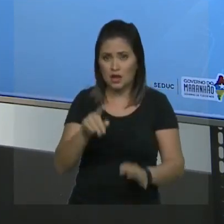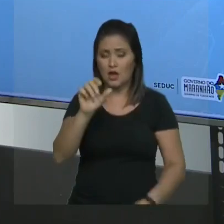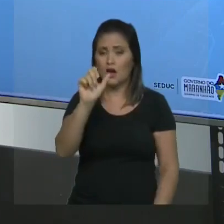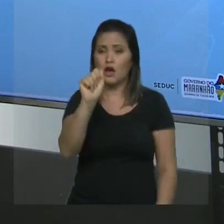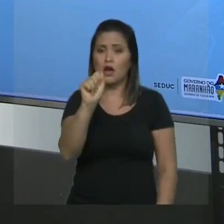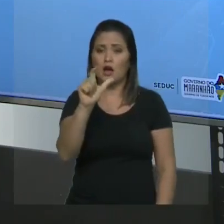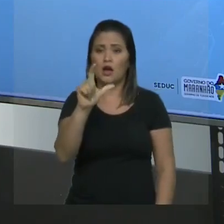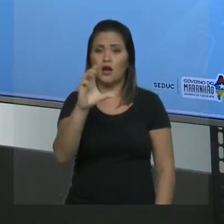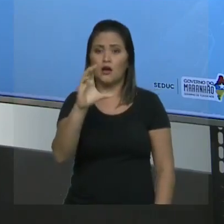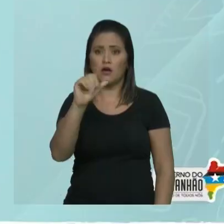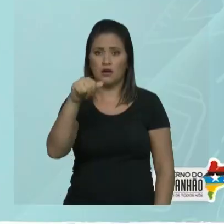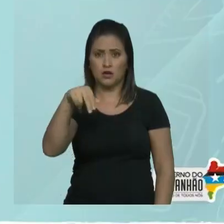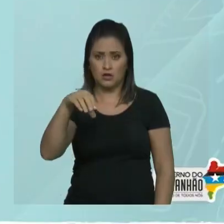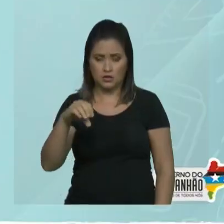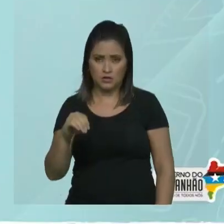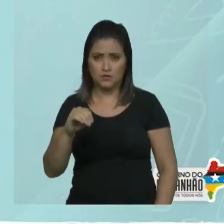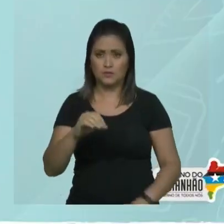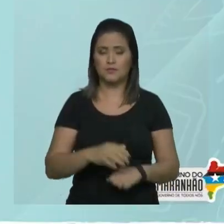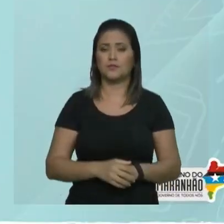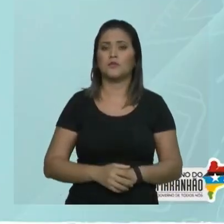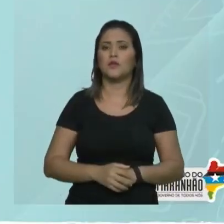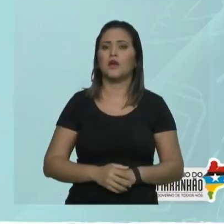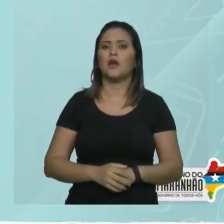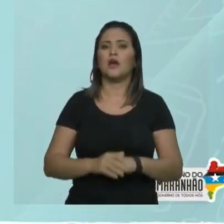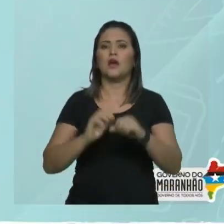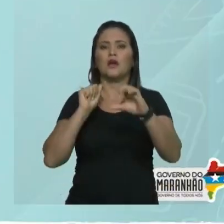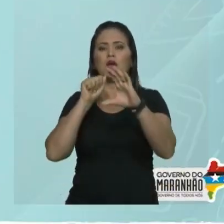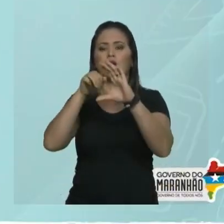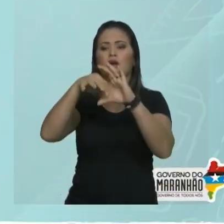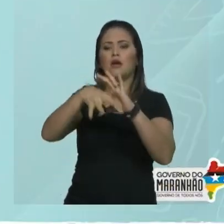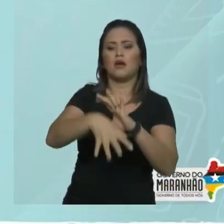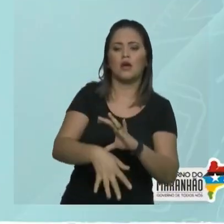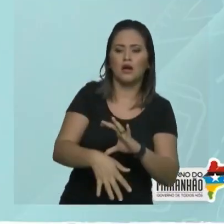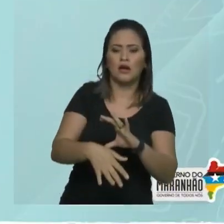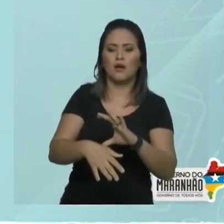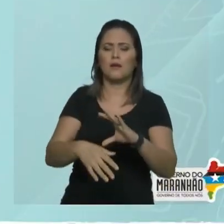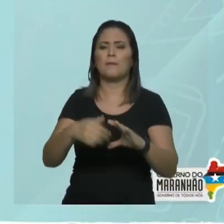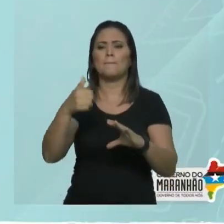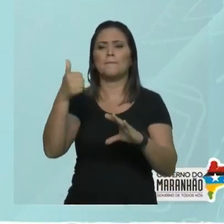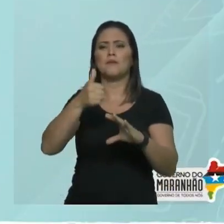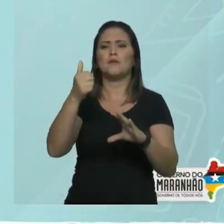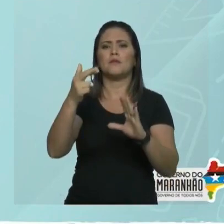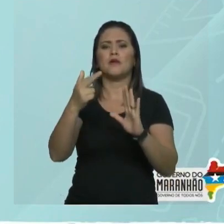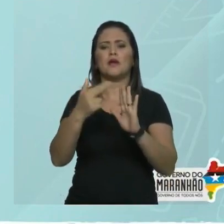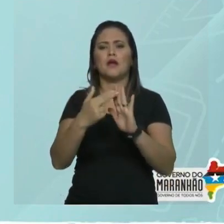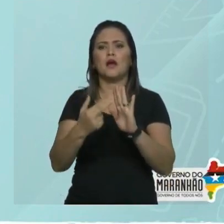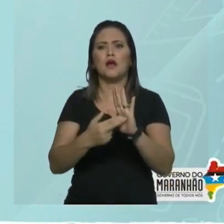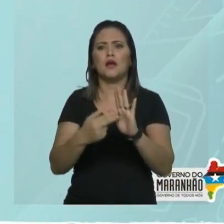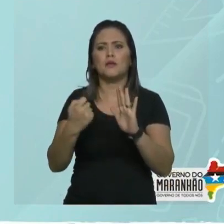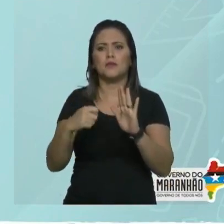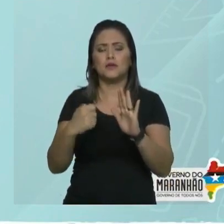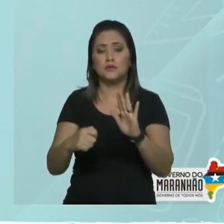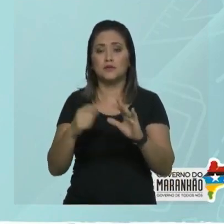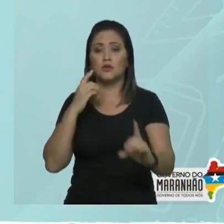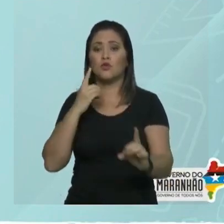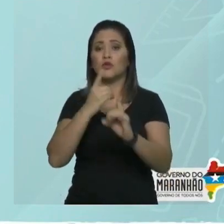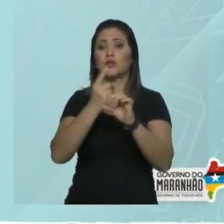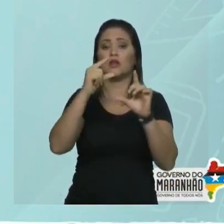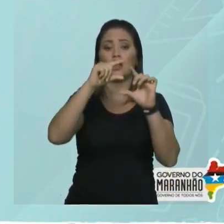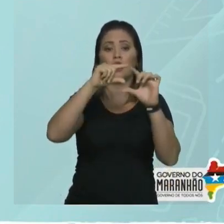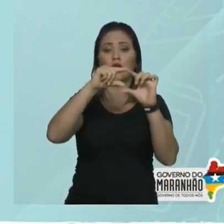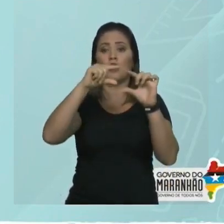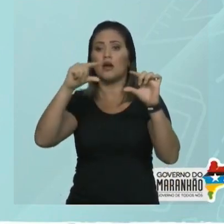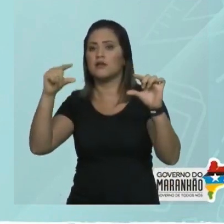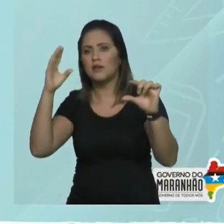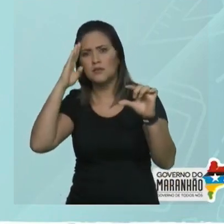Esta cadeia ramificada. E quando a cadeia ramificada, a primeira regra é achar a cadeia principal. E quem é a cadeia principal? A cadeia principal é aquela com